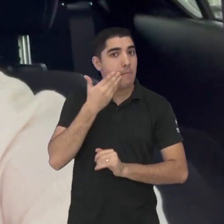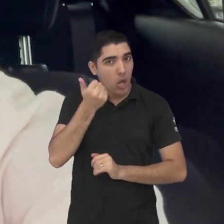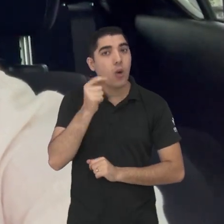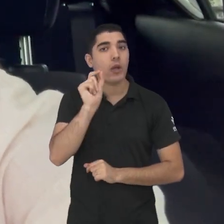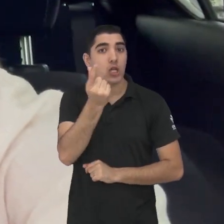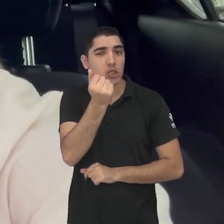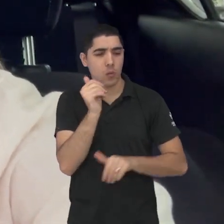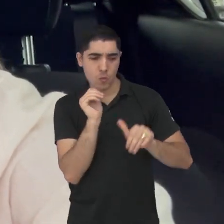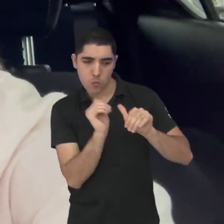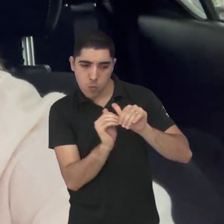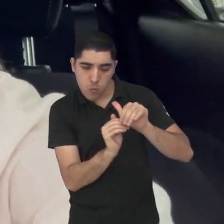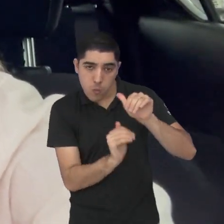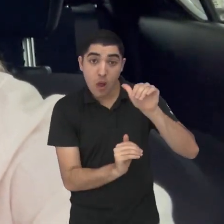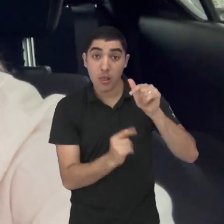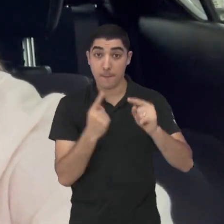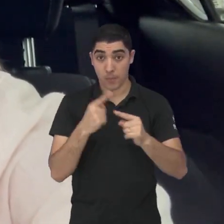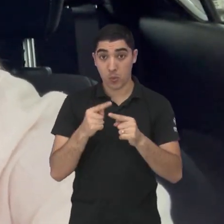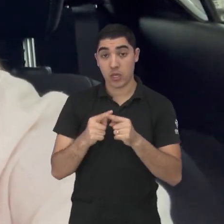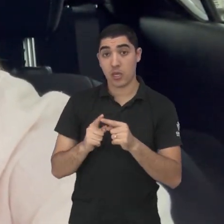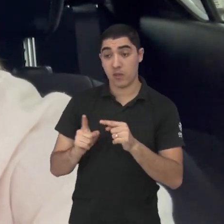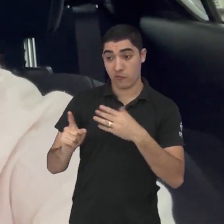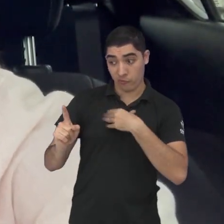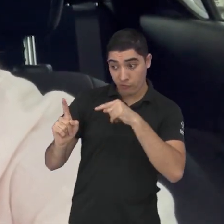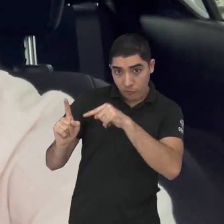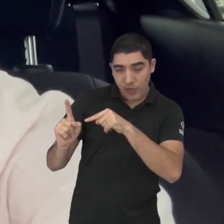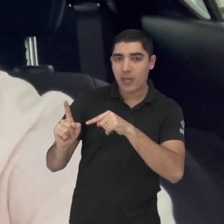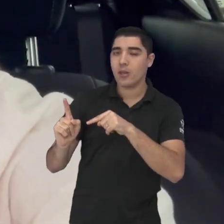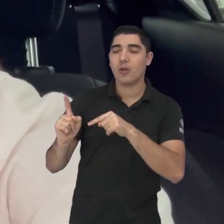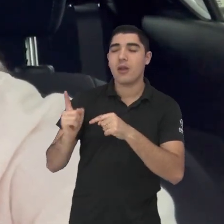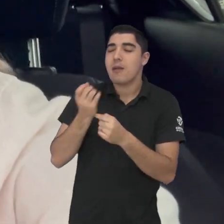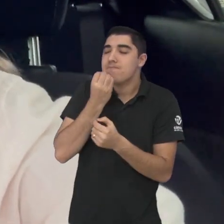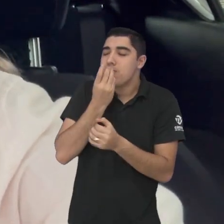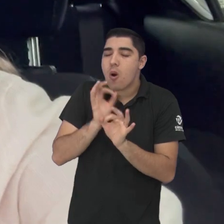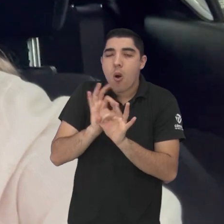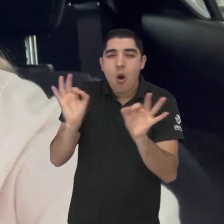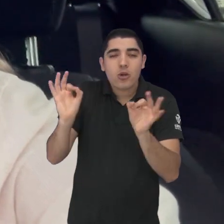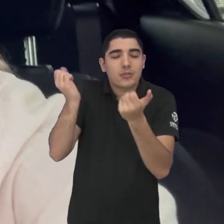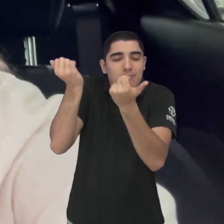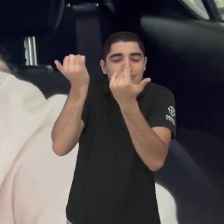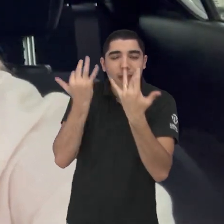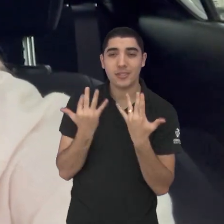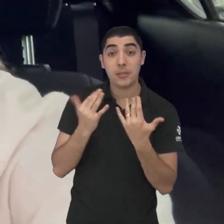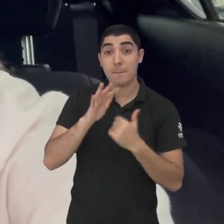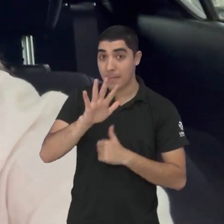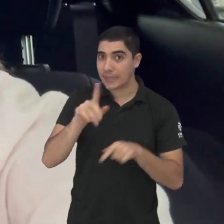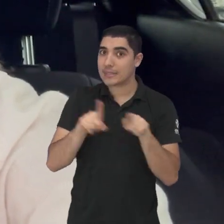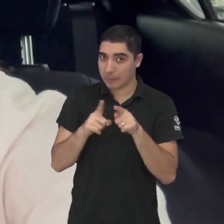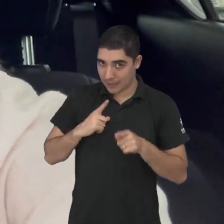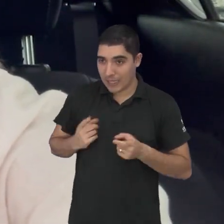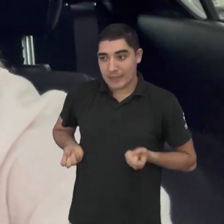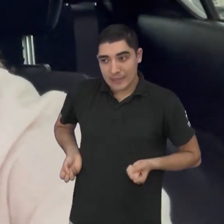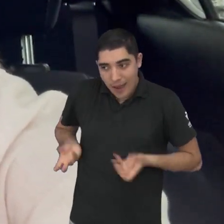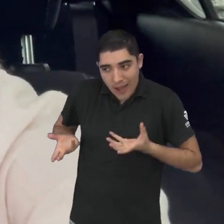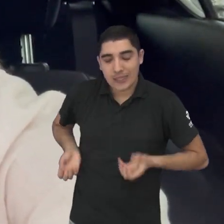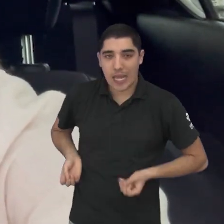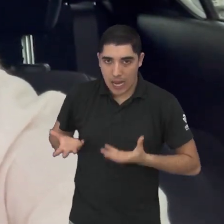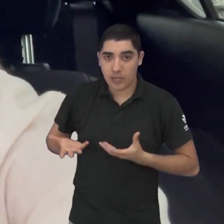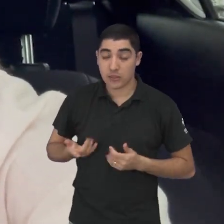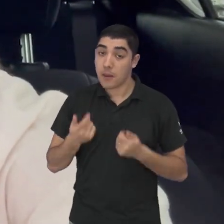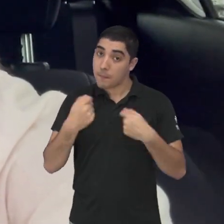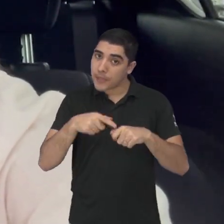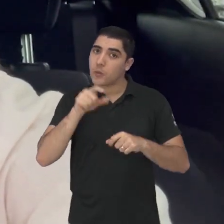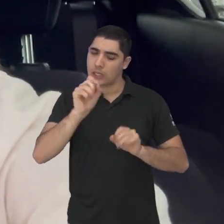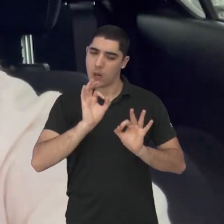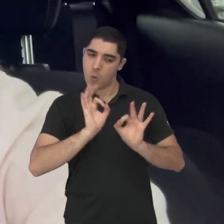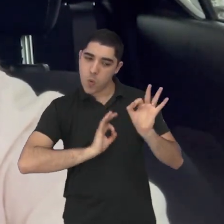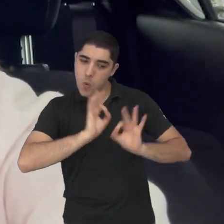dinheiro é aquilo filho é benção mas também é gasto também tem um custo então assim se